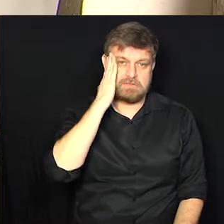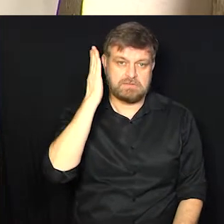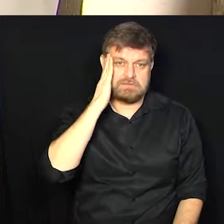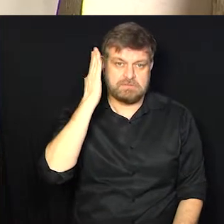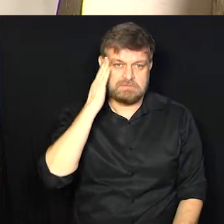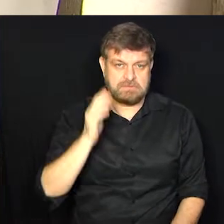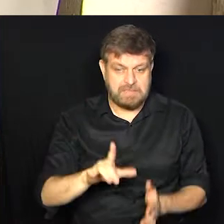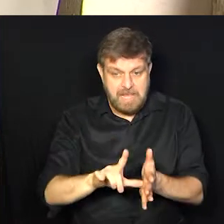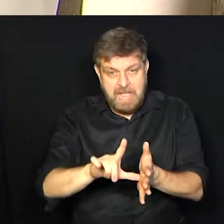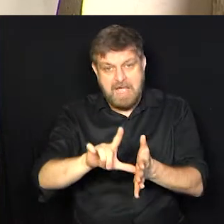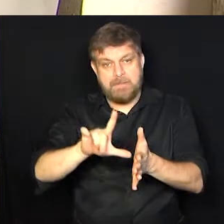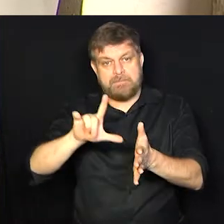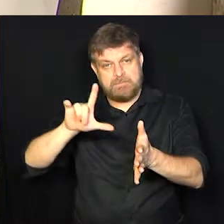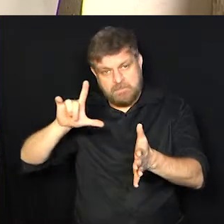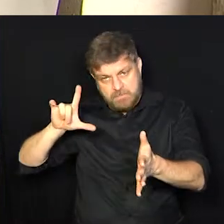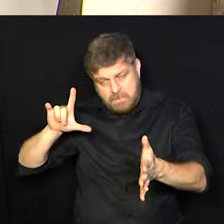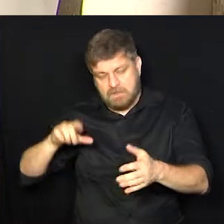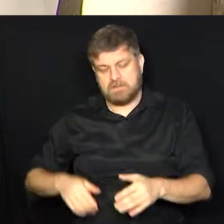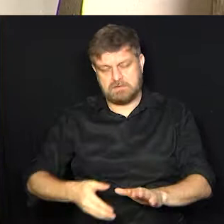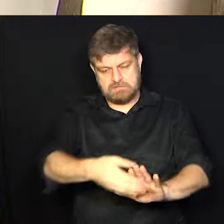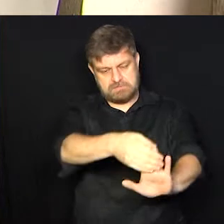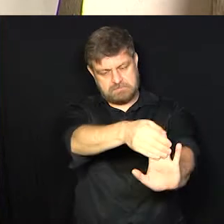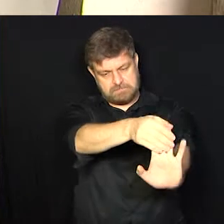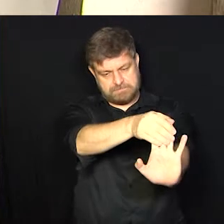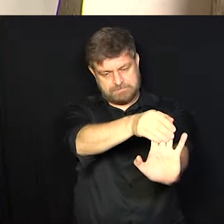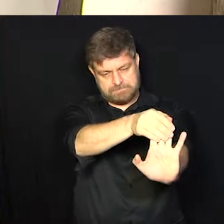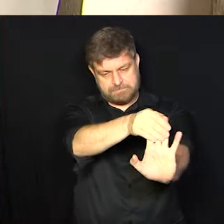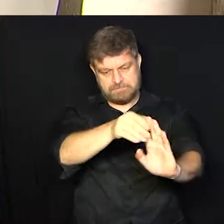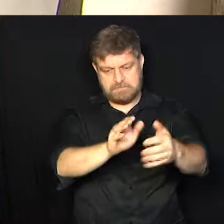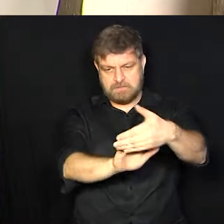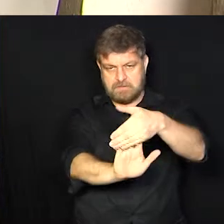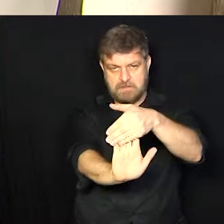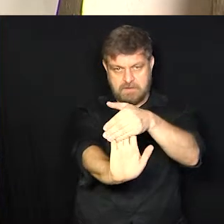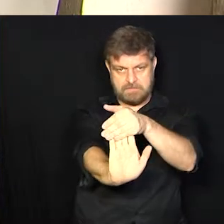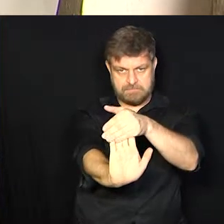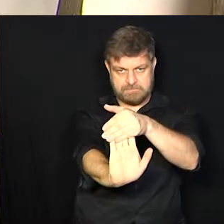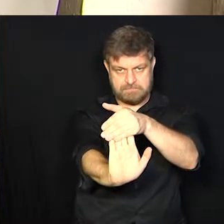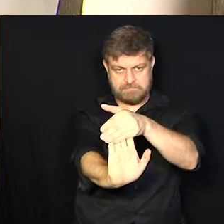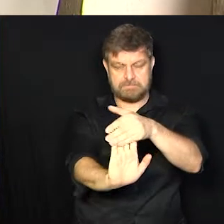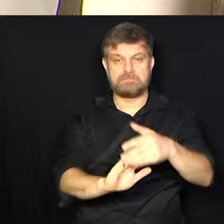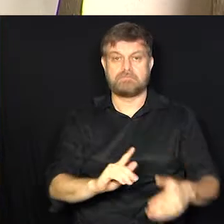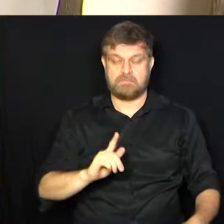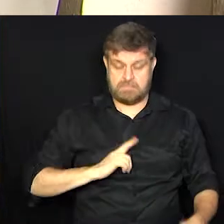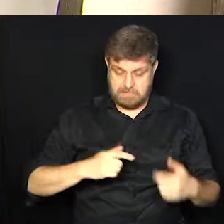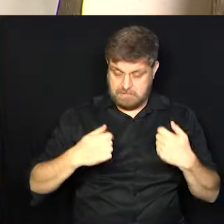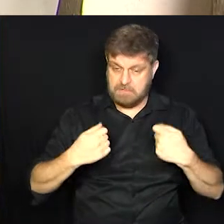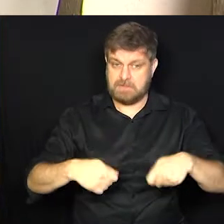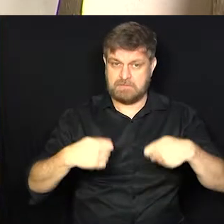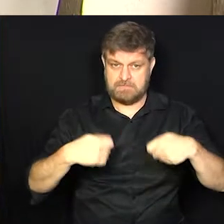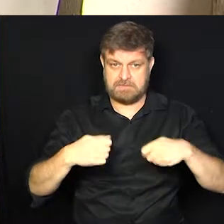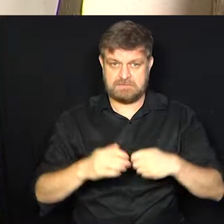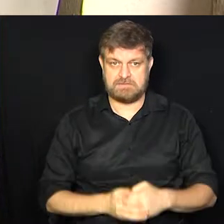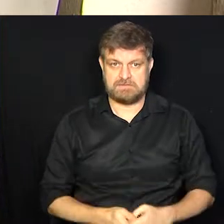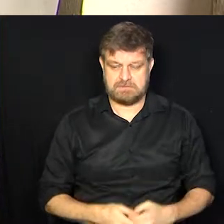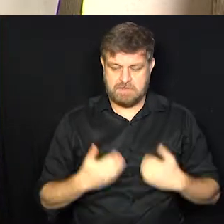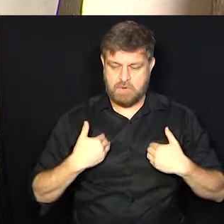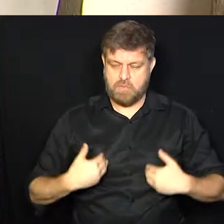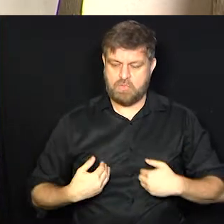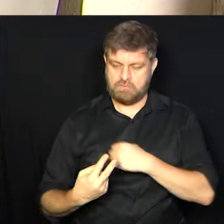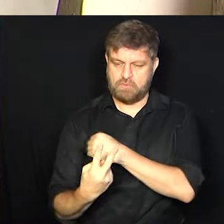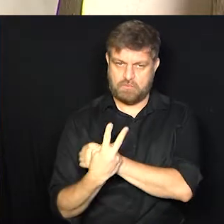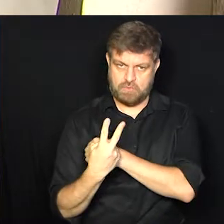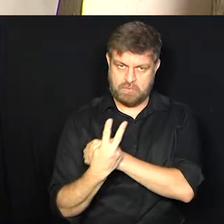alongamento antes de uma... Entre uma cliente ou outra. É, né? Você se... Se precaver.